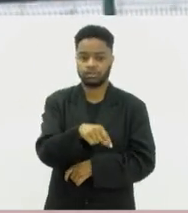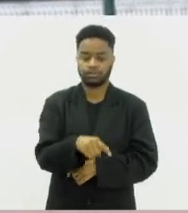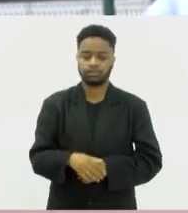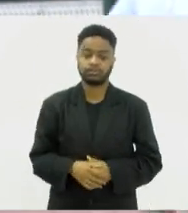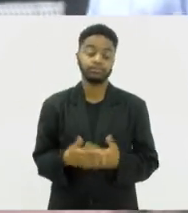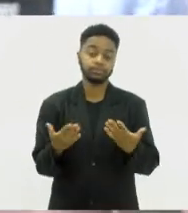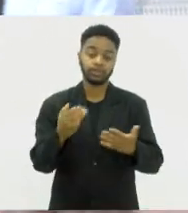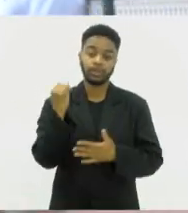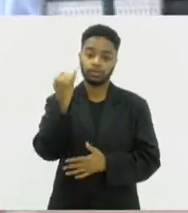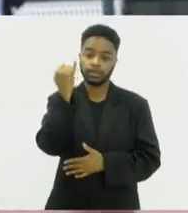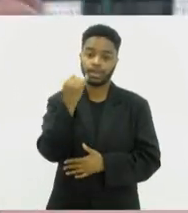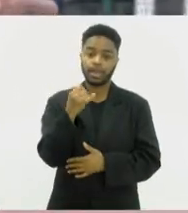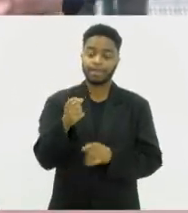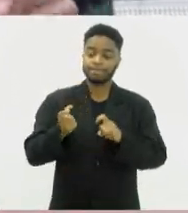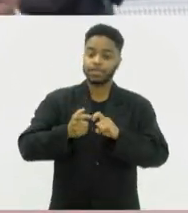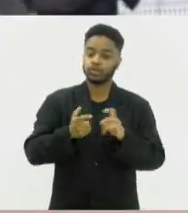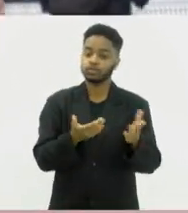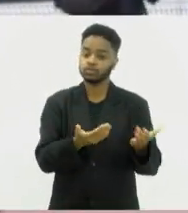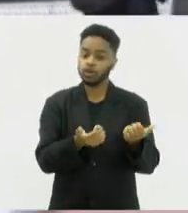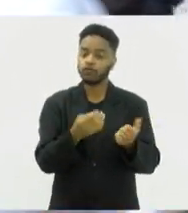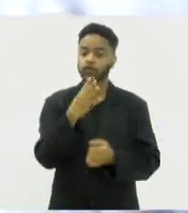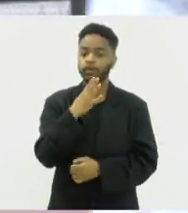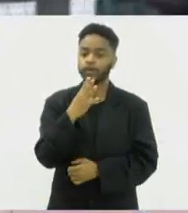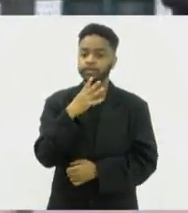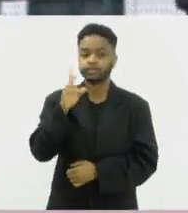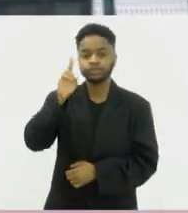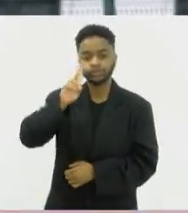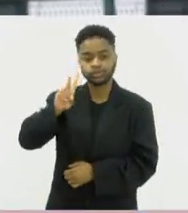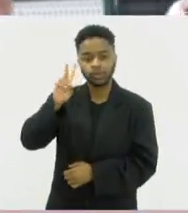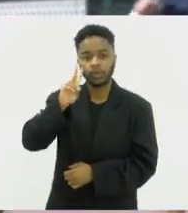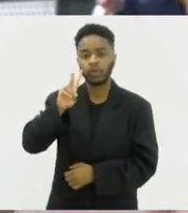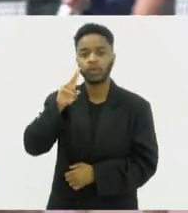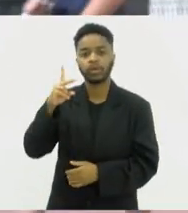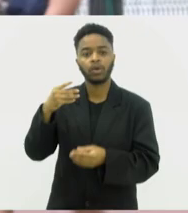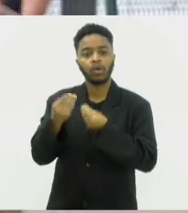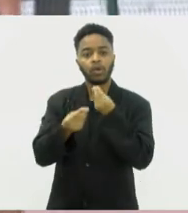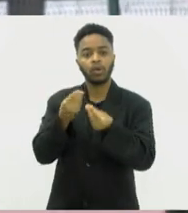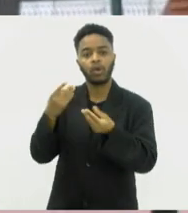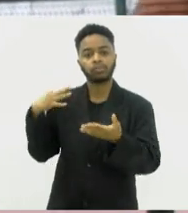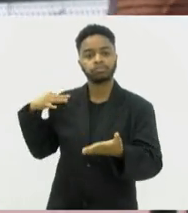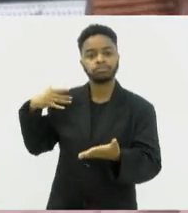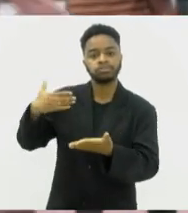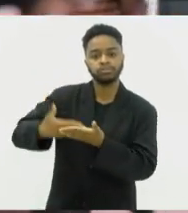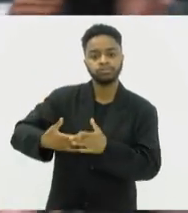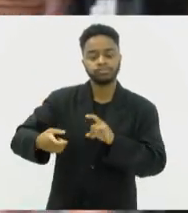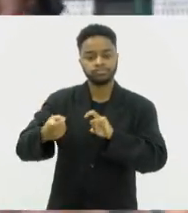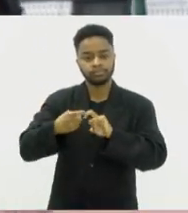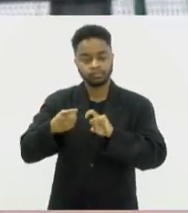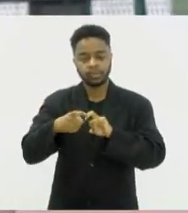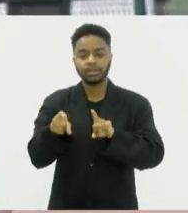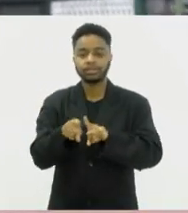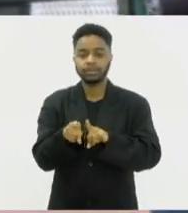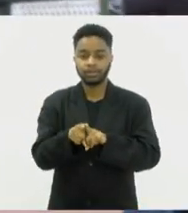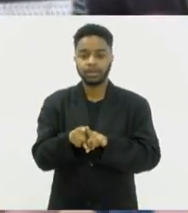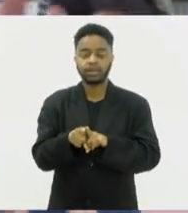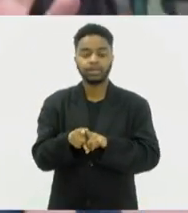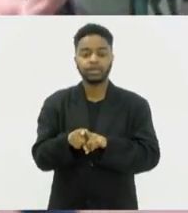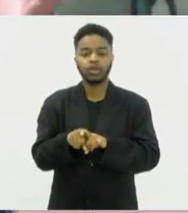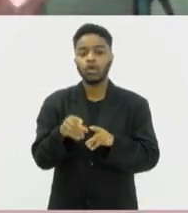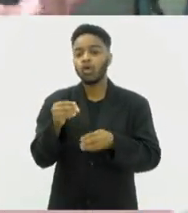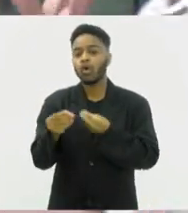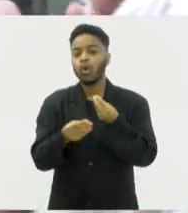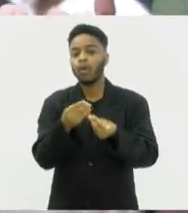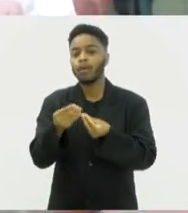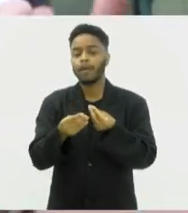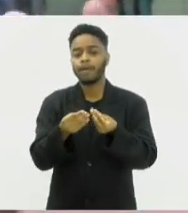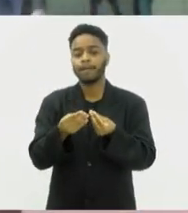todo jovem médico conheça a história da trajetória da medicina, do ensino médico no país e